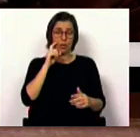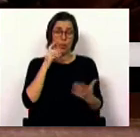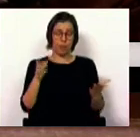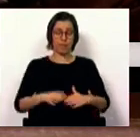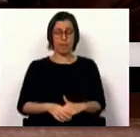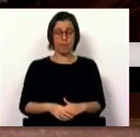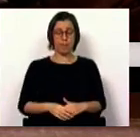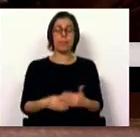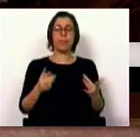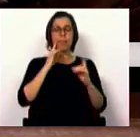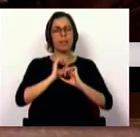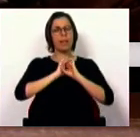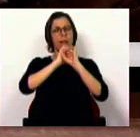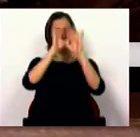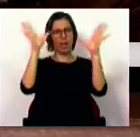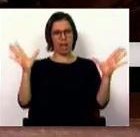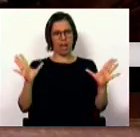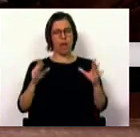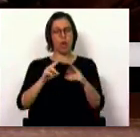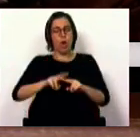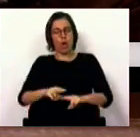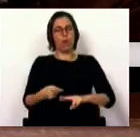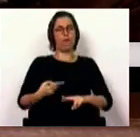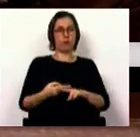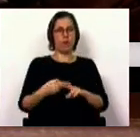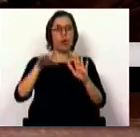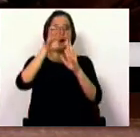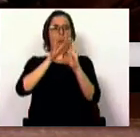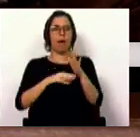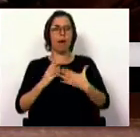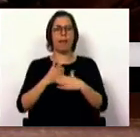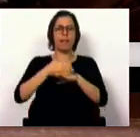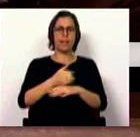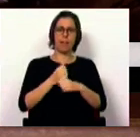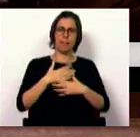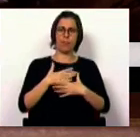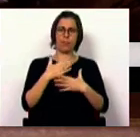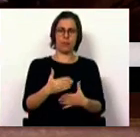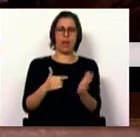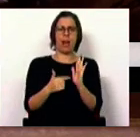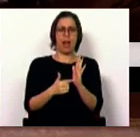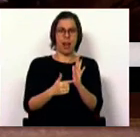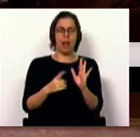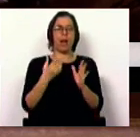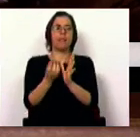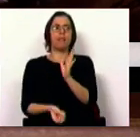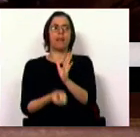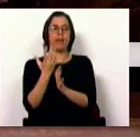São clarificadas e recorçadas as condições de acesso à profissão. São